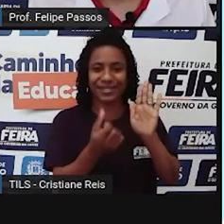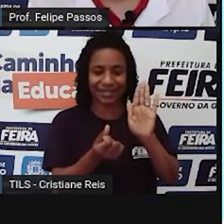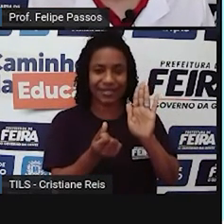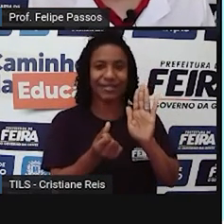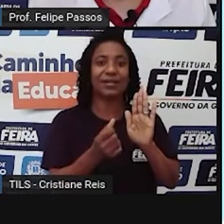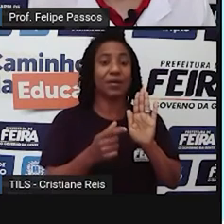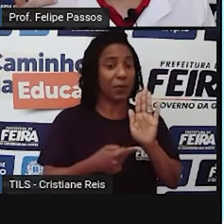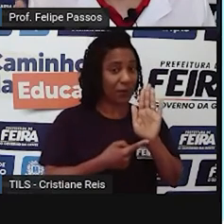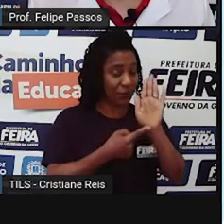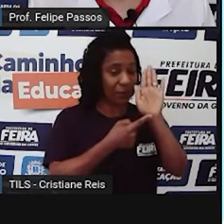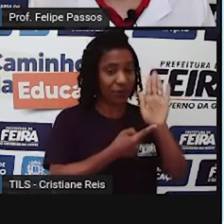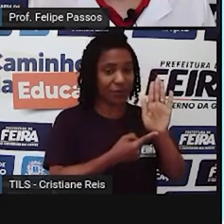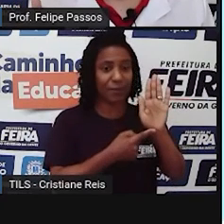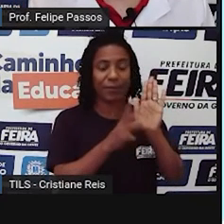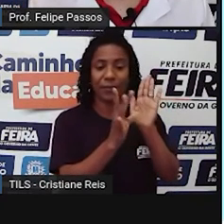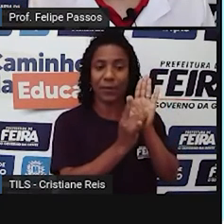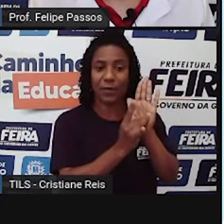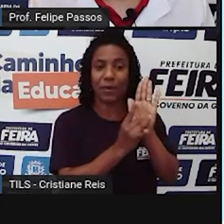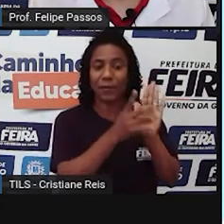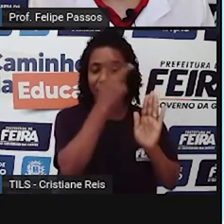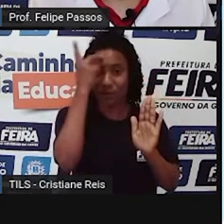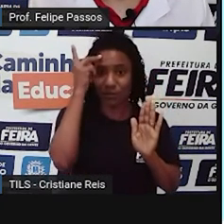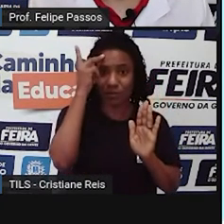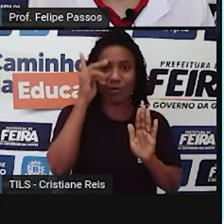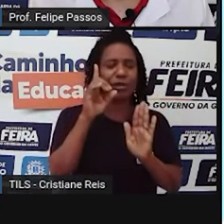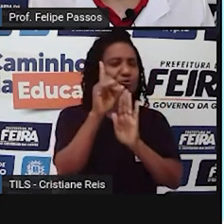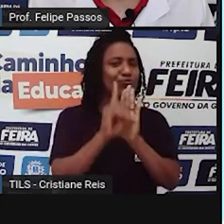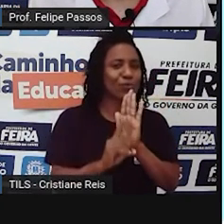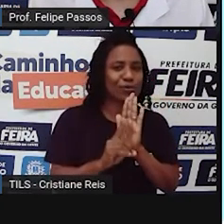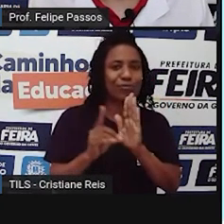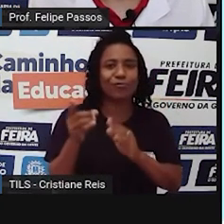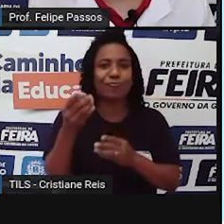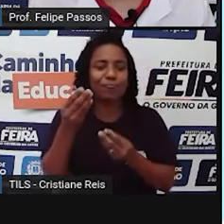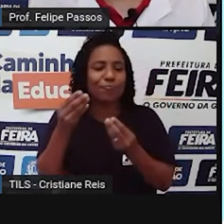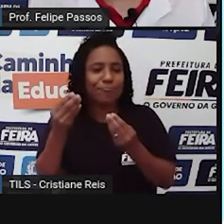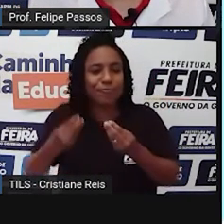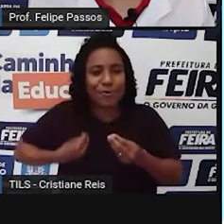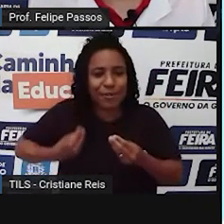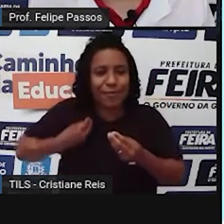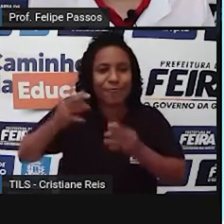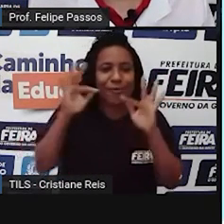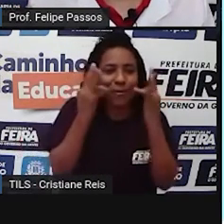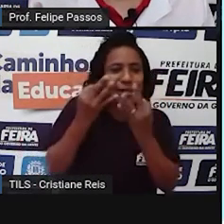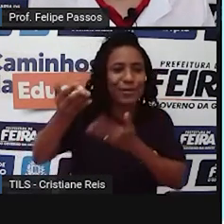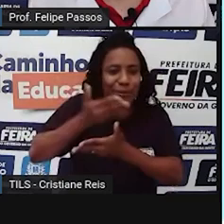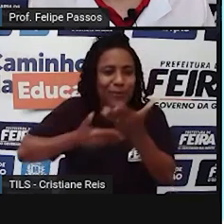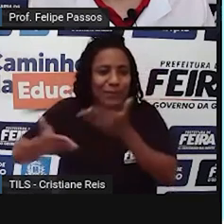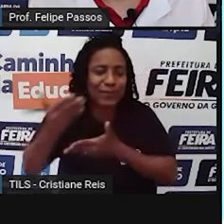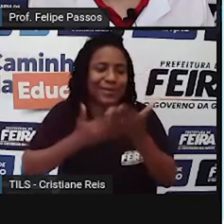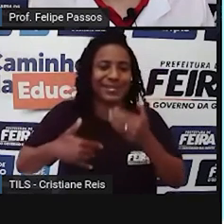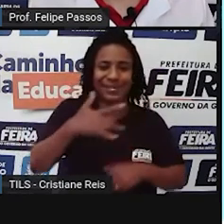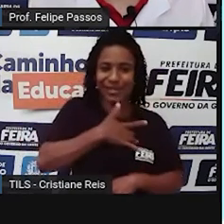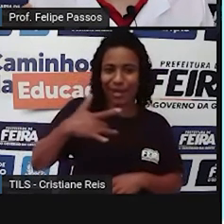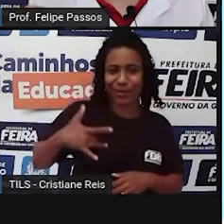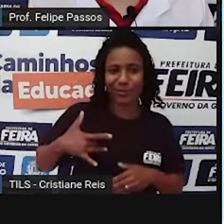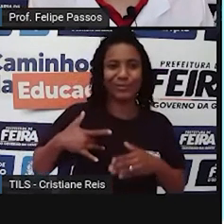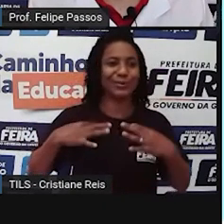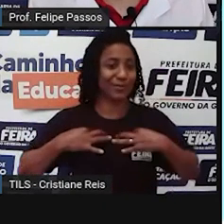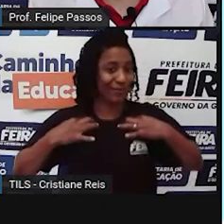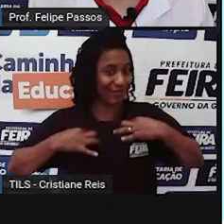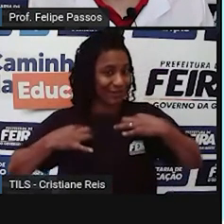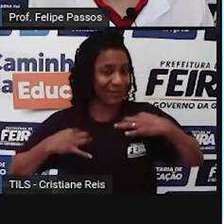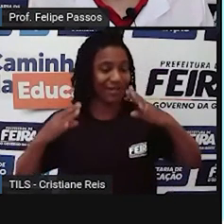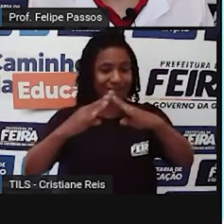família, saúde e bem-estar, principalmente quanto à alimentação, vestuário, alojamento, assistência médica